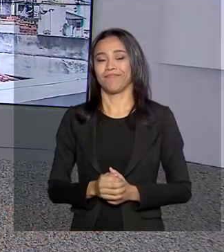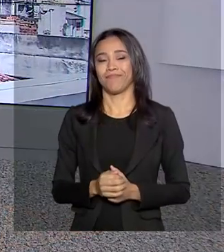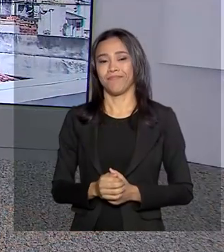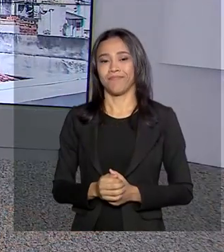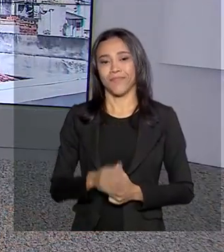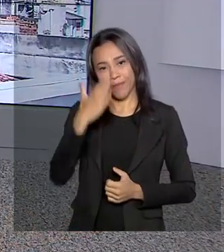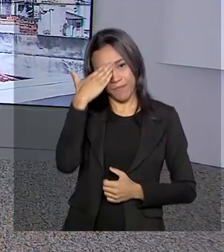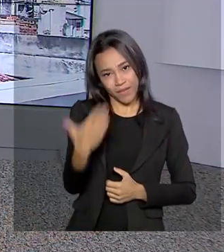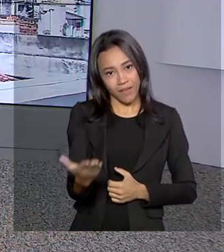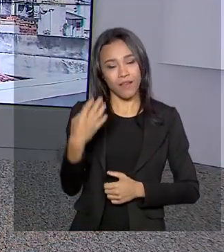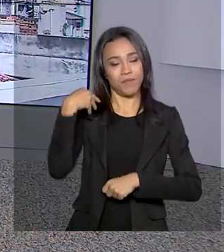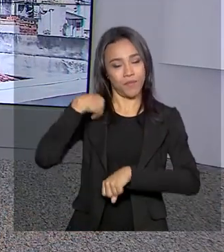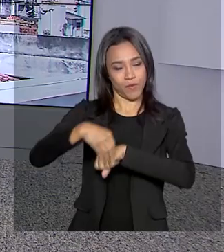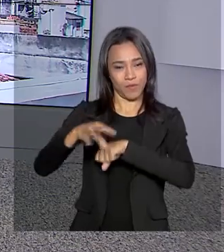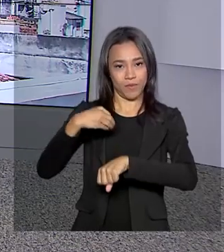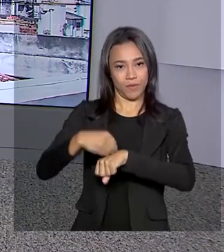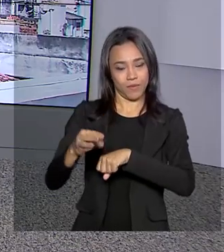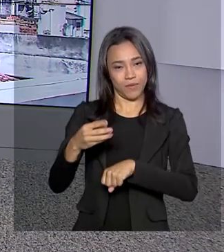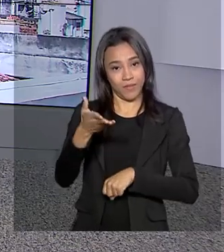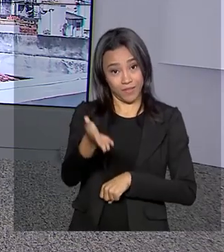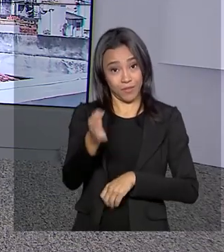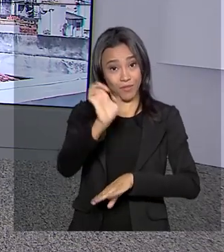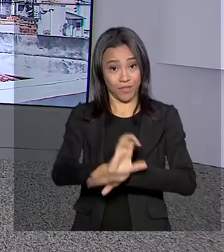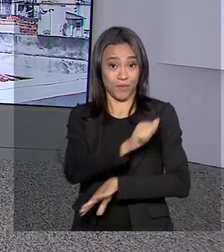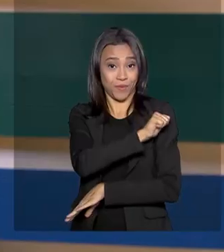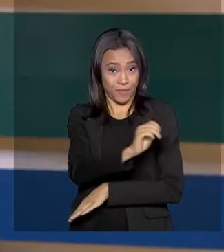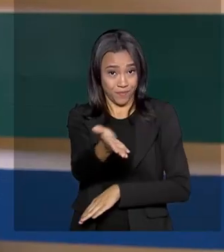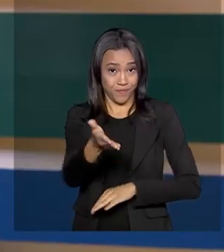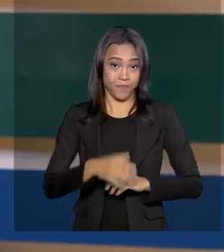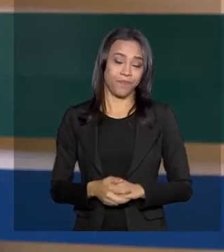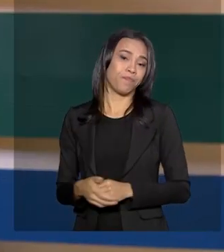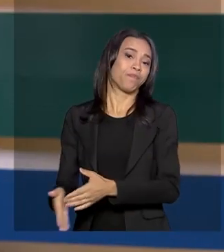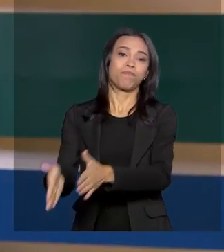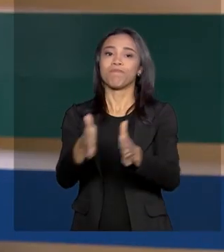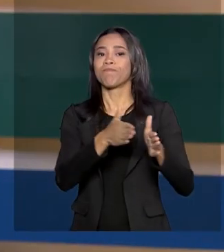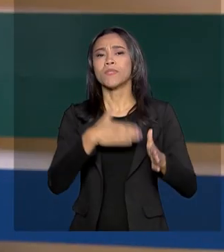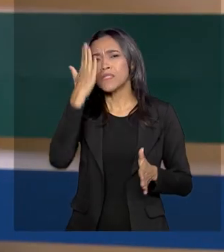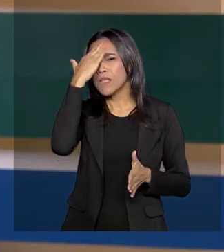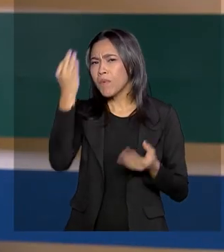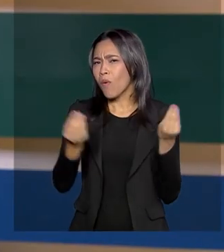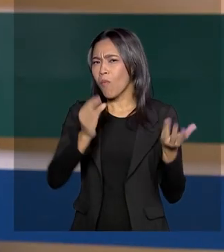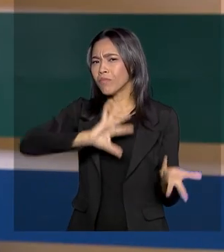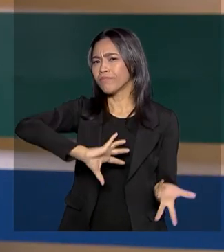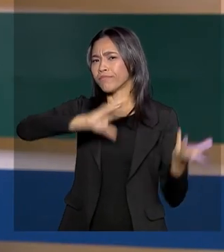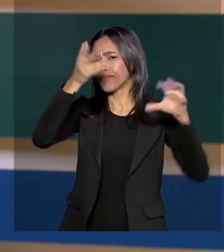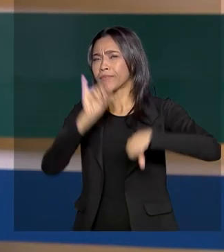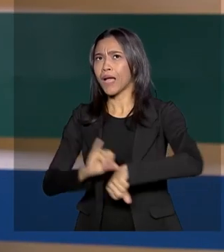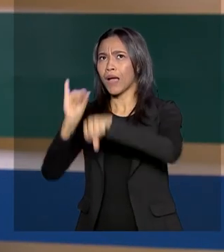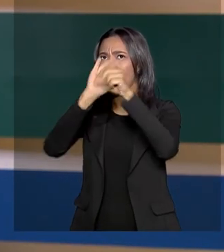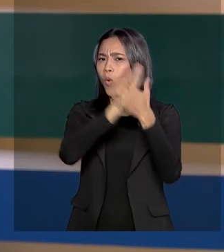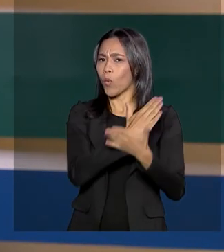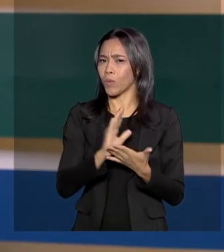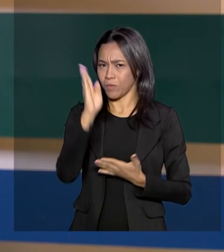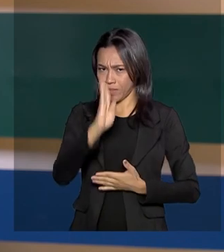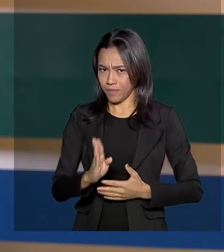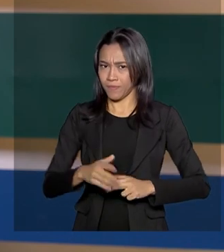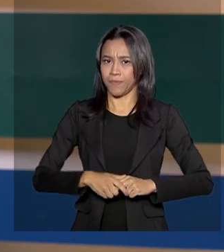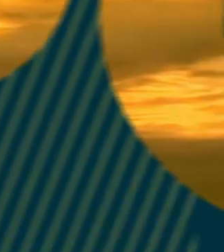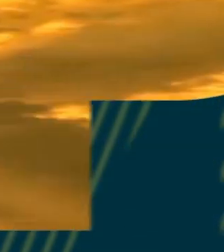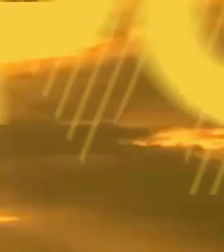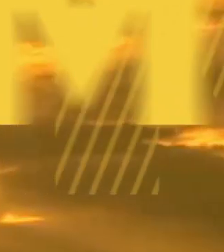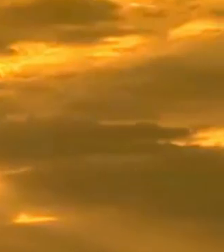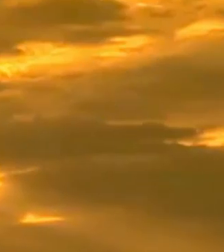Obrigada, Tiago, pelas suas informações ao vivo direto do Rio de Janeiro. E hora de saber como fica o tempo em algumas capitais.